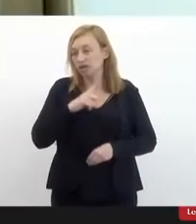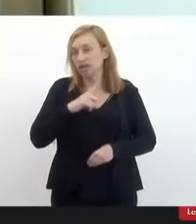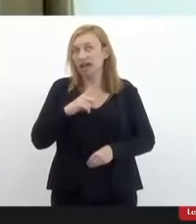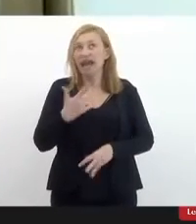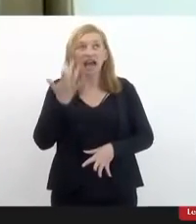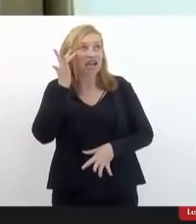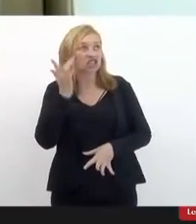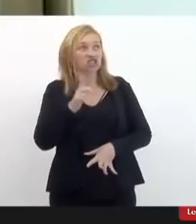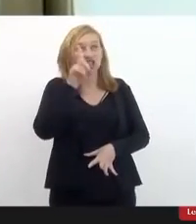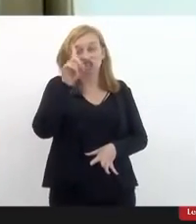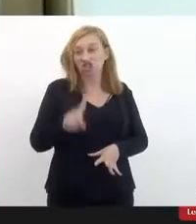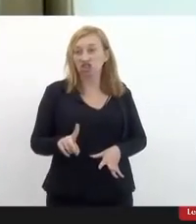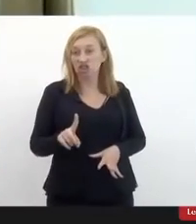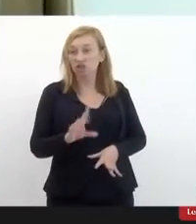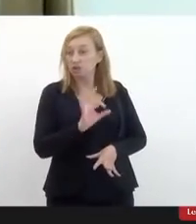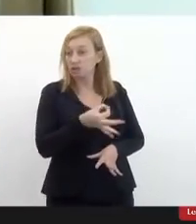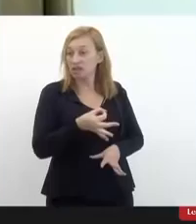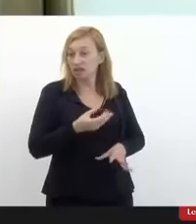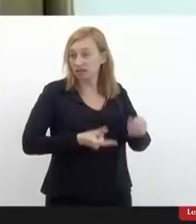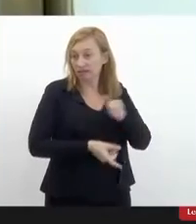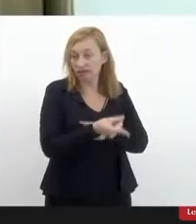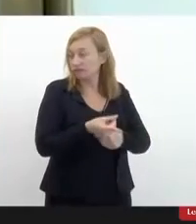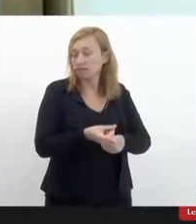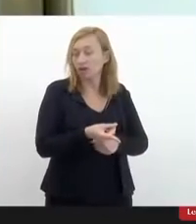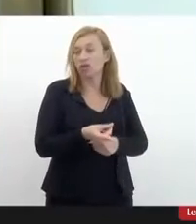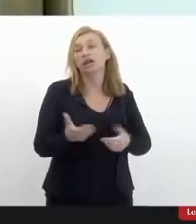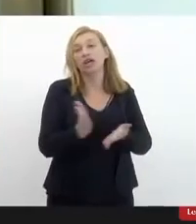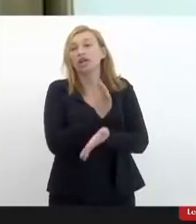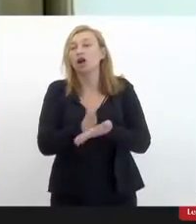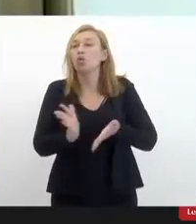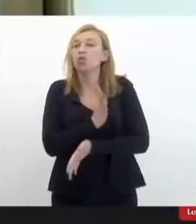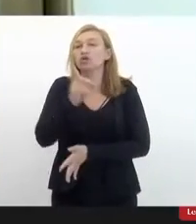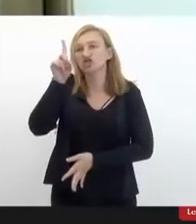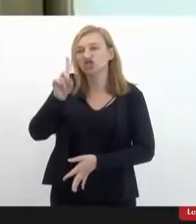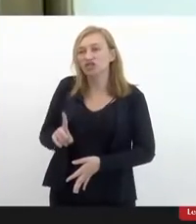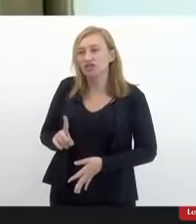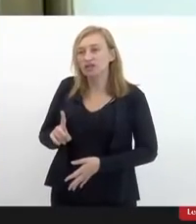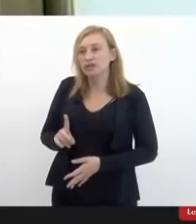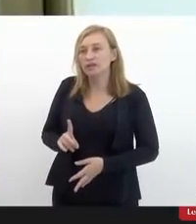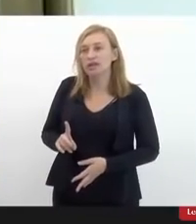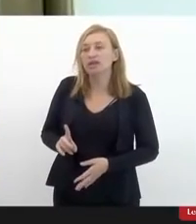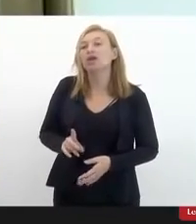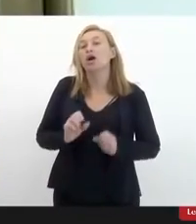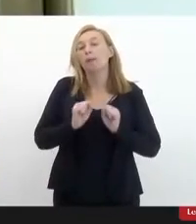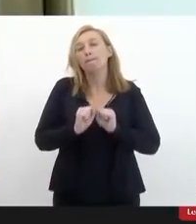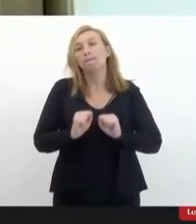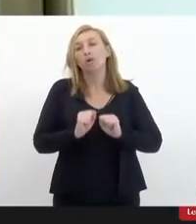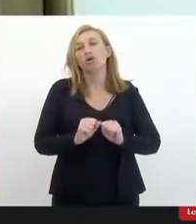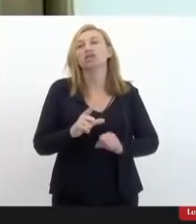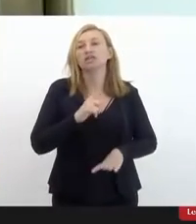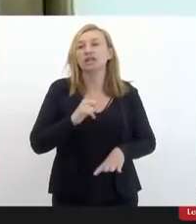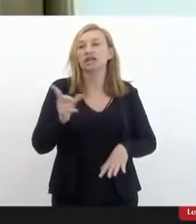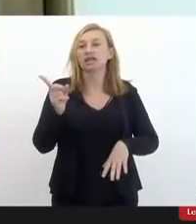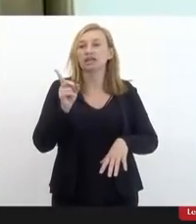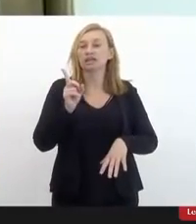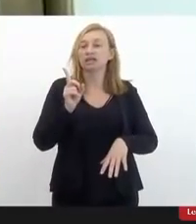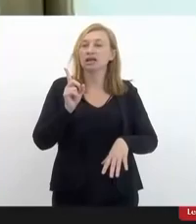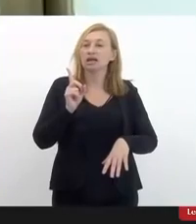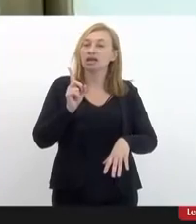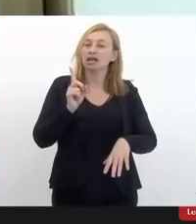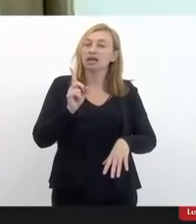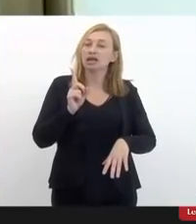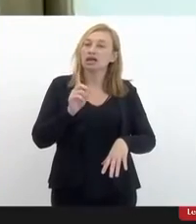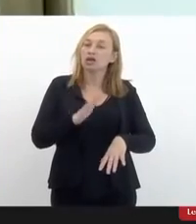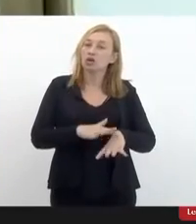a um laudo de caráter definitivo, e algumas deficiências elas podem ser temporárias ou não.